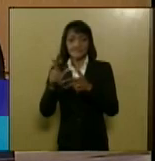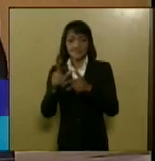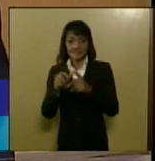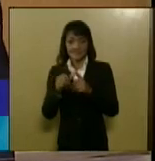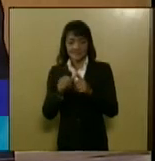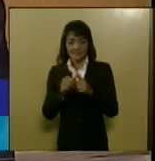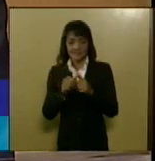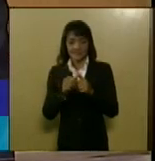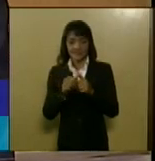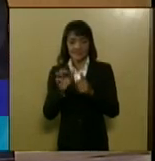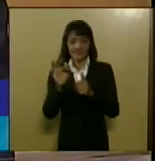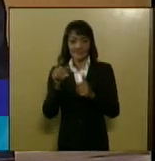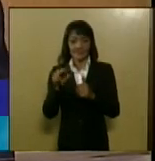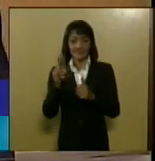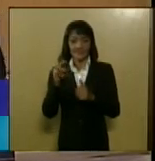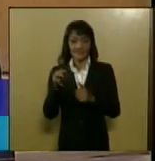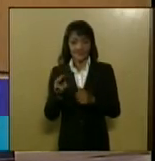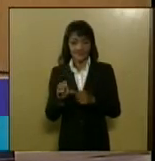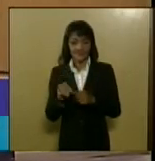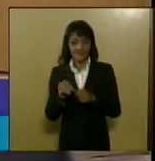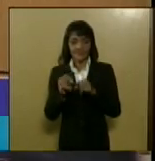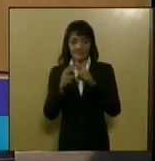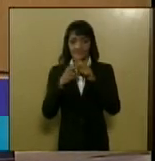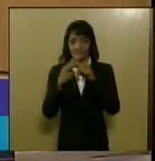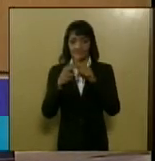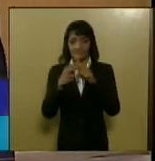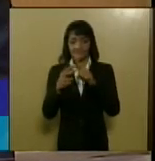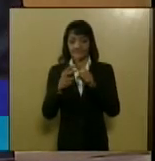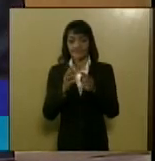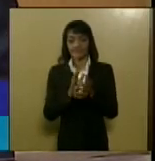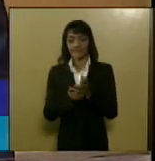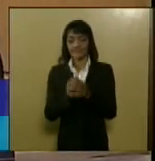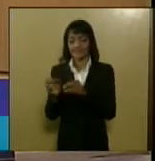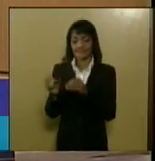eu antecipei para hoje a data